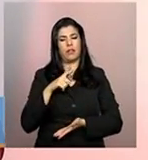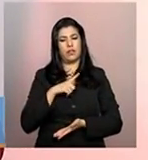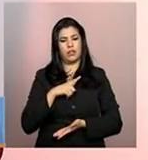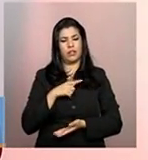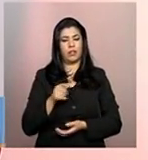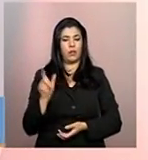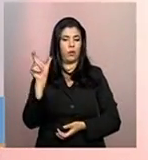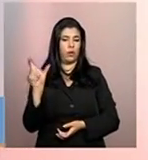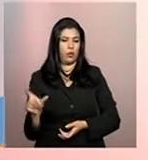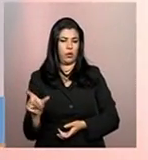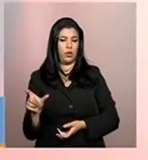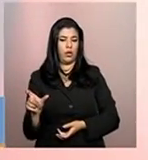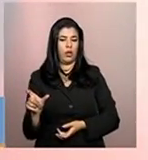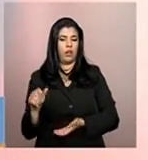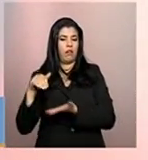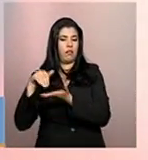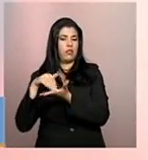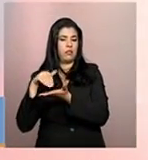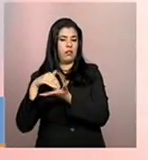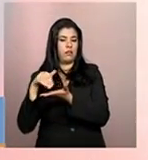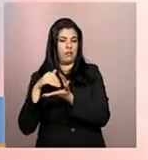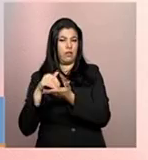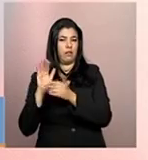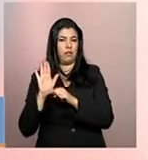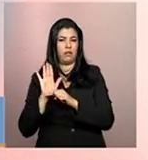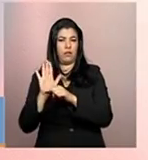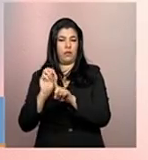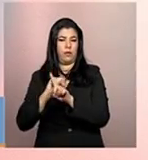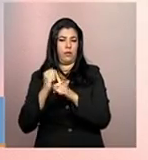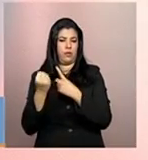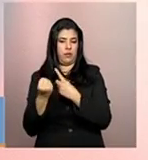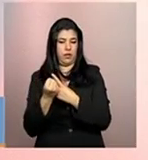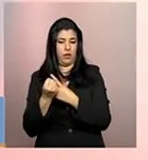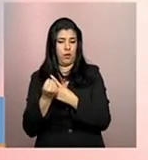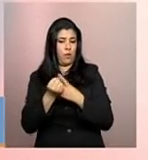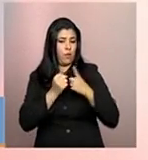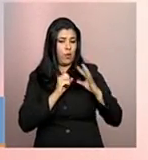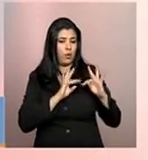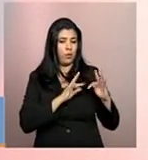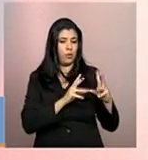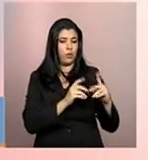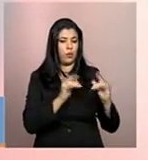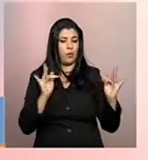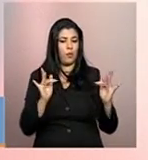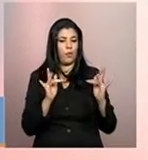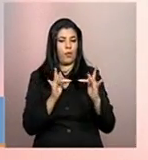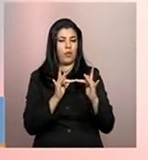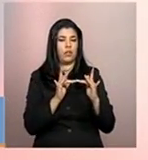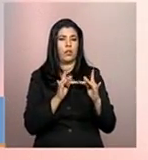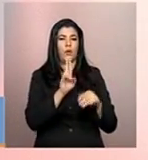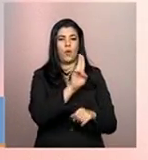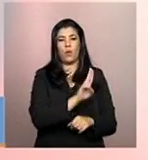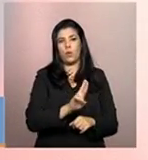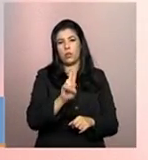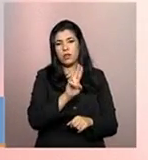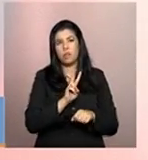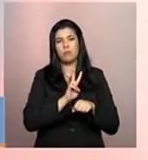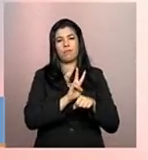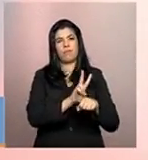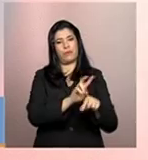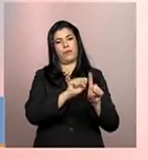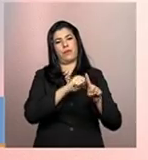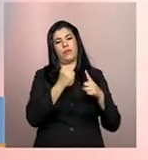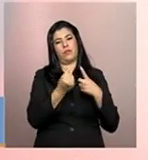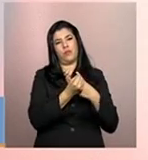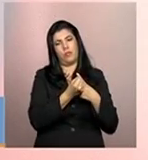o órgão gestor, é a Secretaria de Assistência Social, com todas as unidades prestadoras de serviços sócio-assistenciais